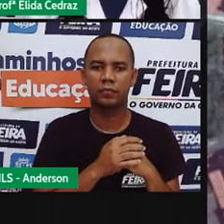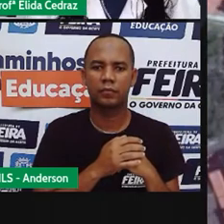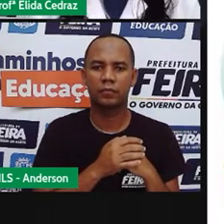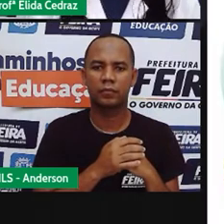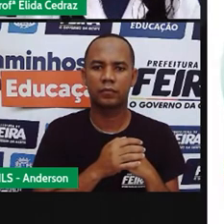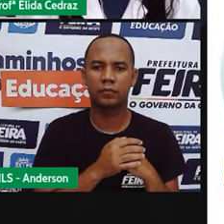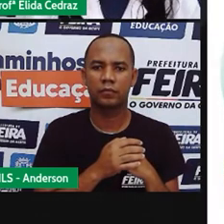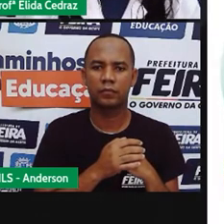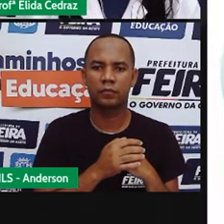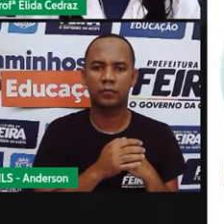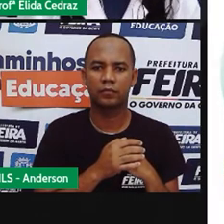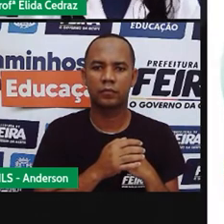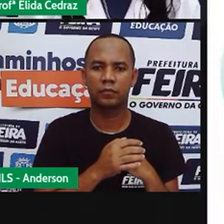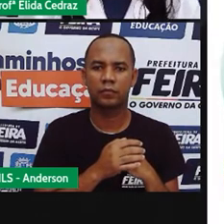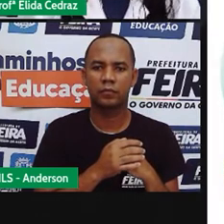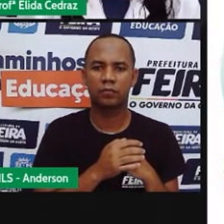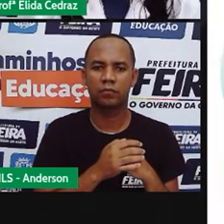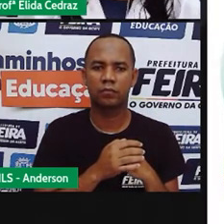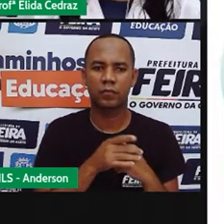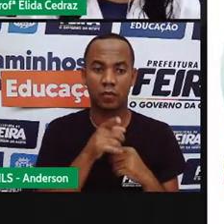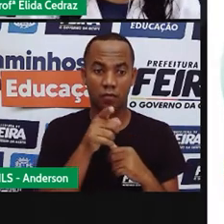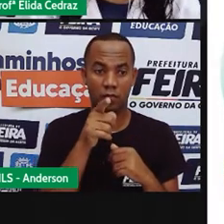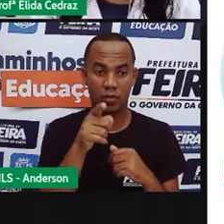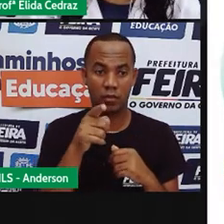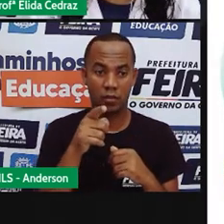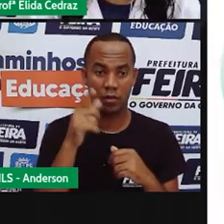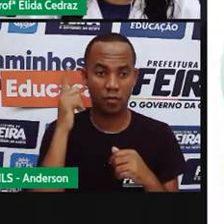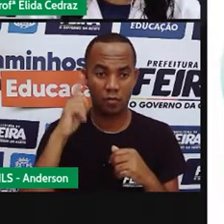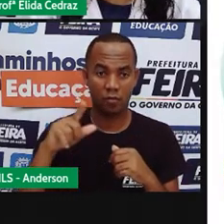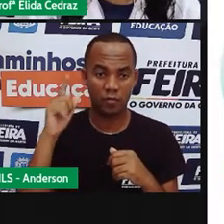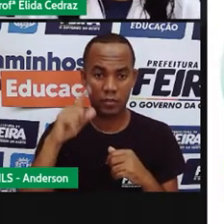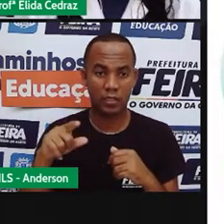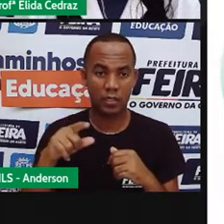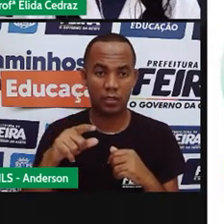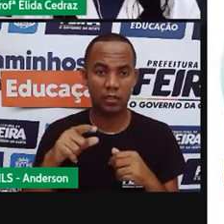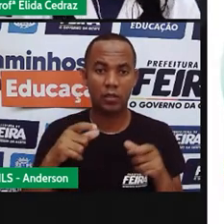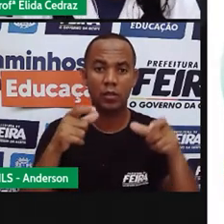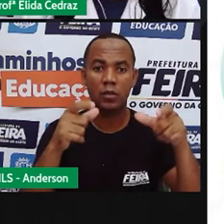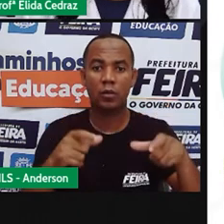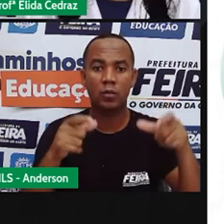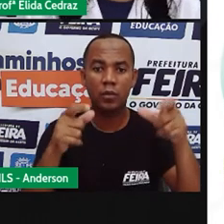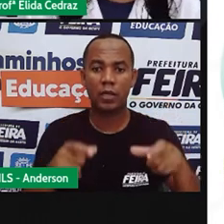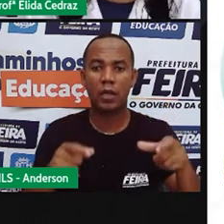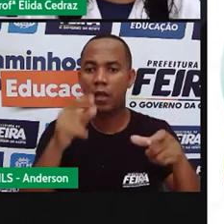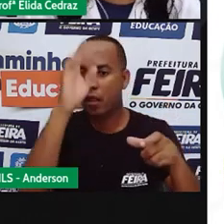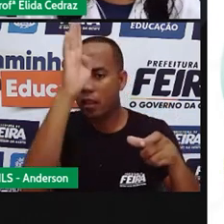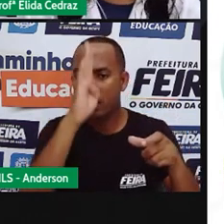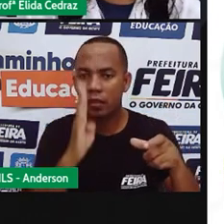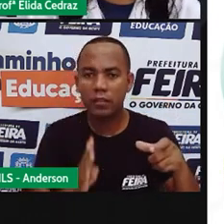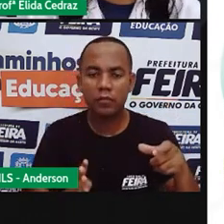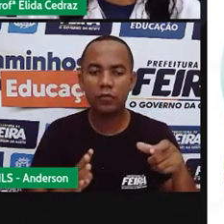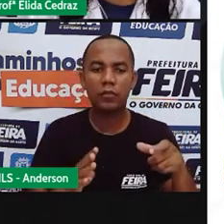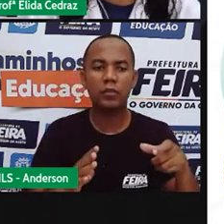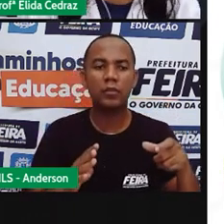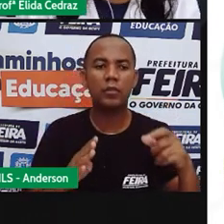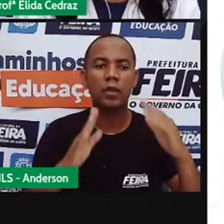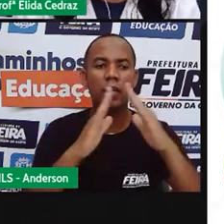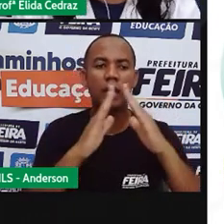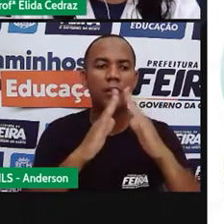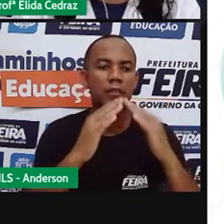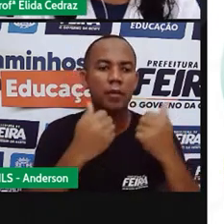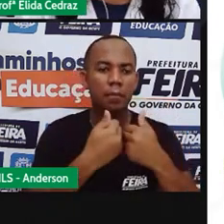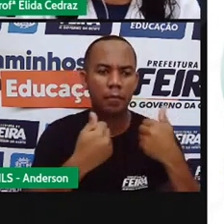Você consegue identificar os espaços públicos do seu bairro? O que é que tem de espaço público aí